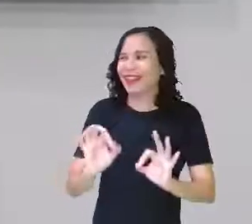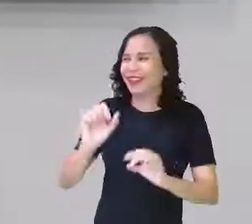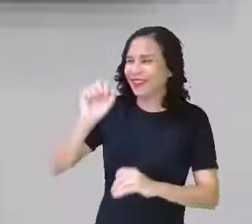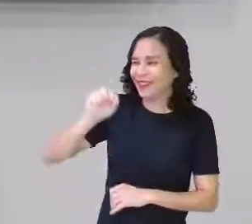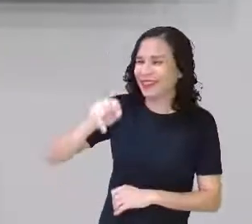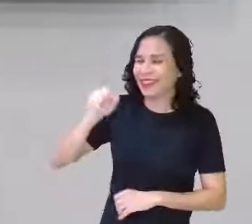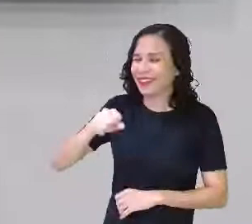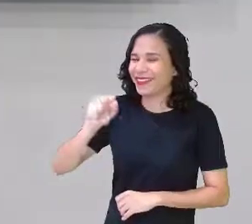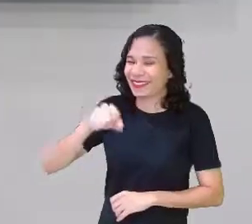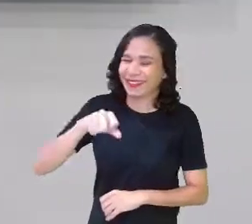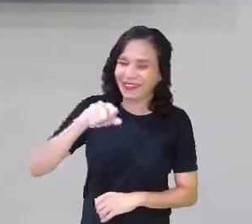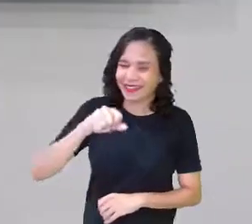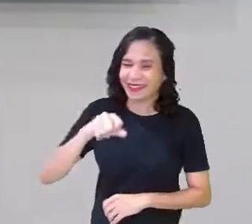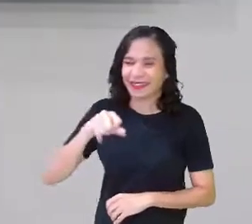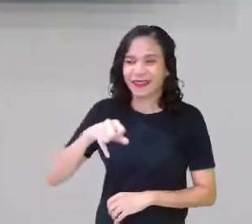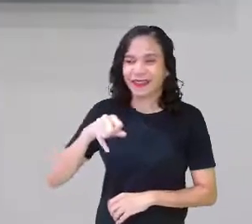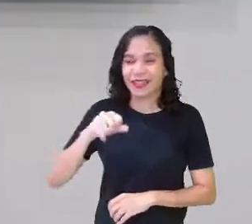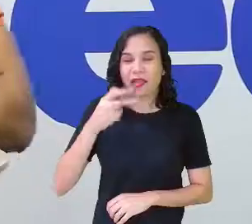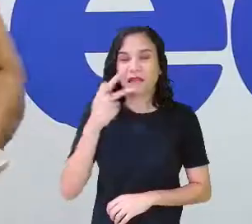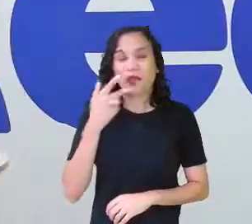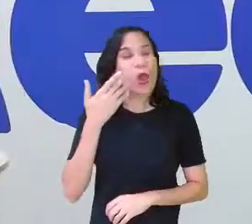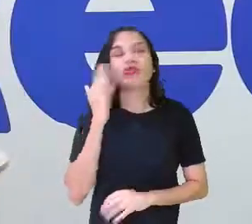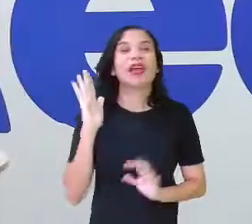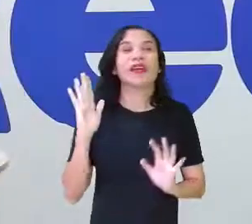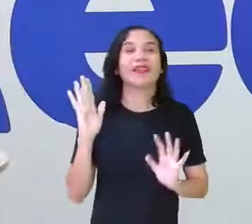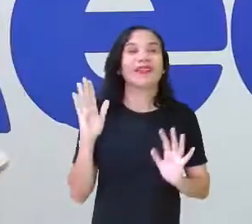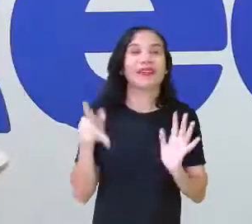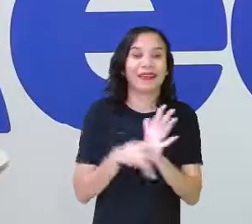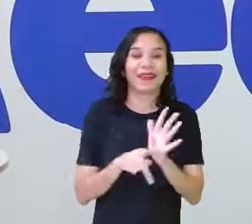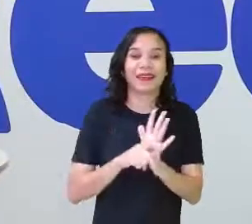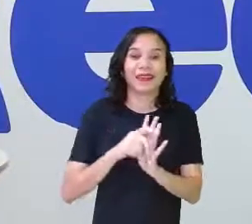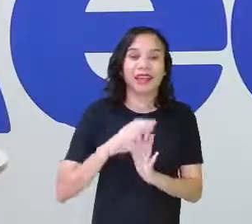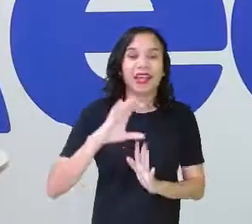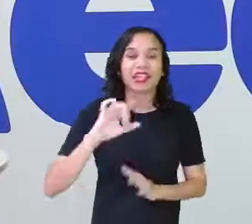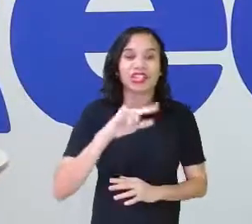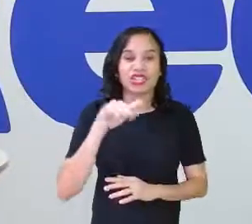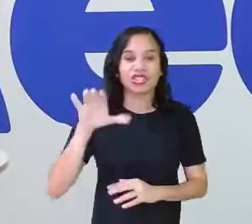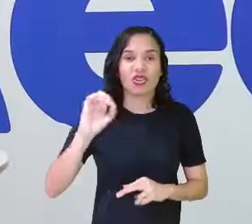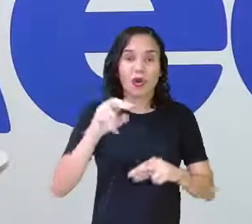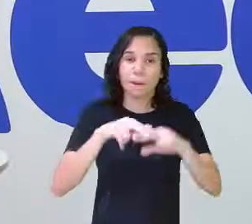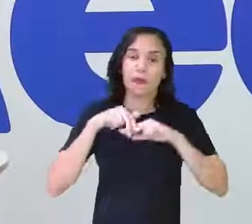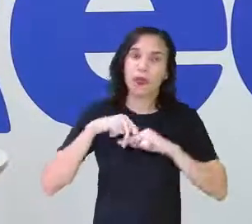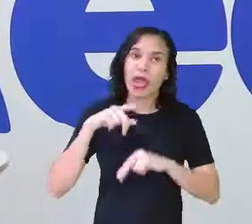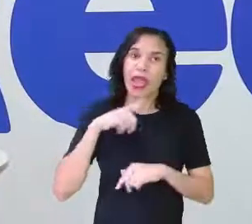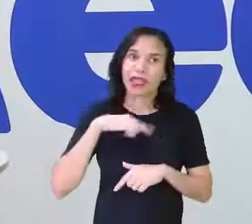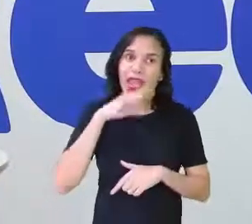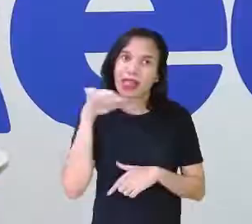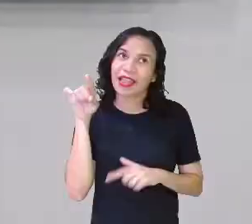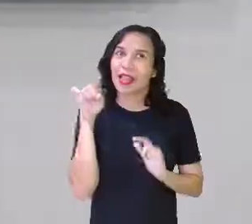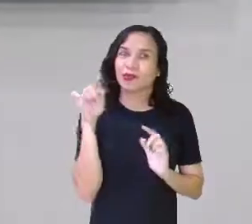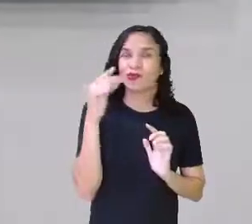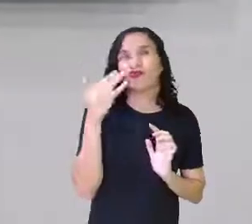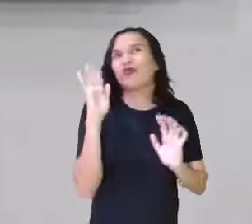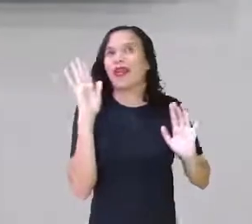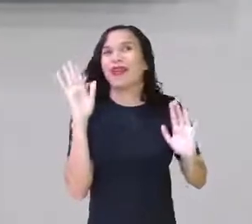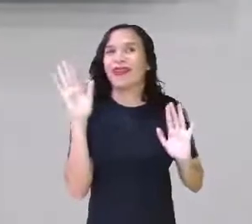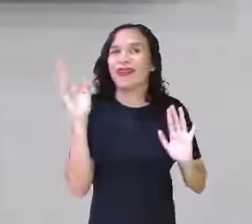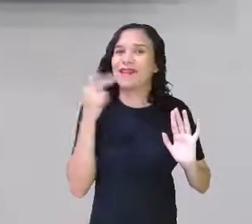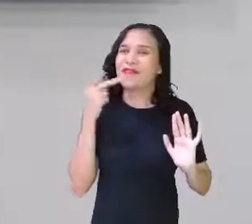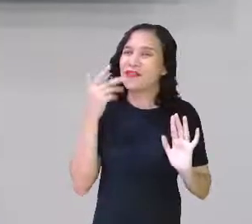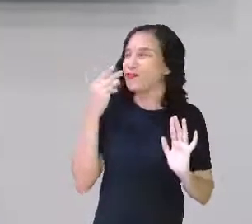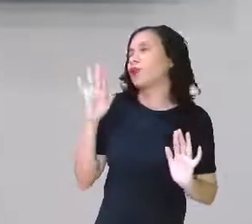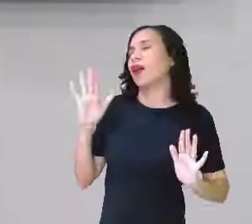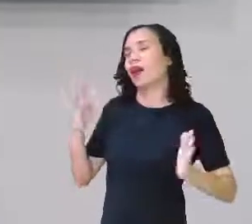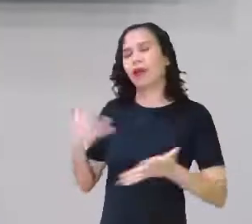Ele quis fazer suspense, né? Não, mas foi ela que escreveu. Ah, foi, foi. Foi chão, porque tem assento. Não sei. Ah, porque o professor falou, eu pensei que ele estava dizendo que não